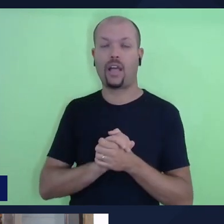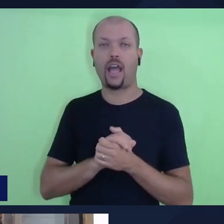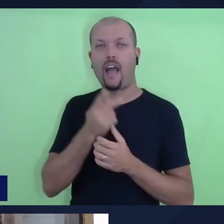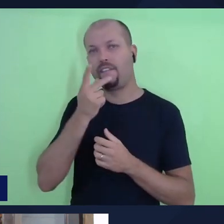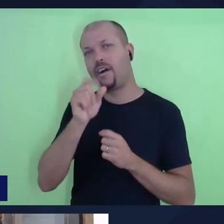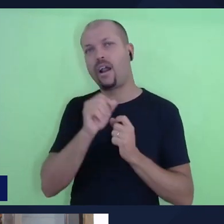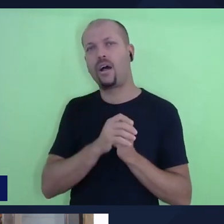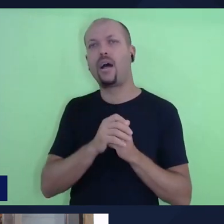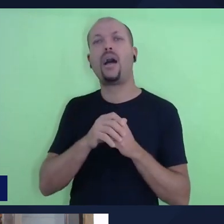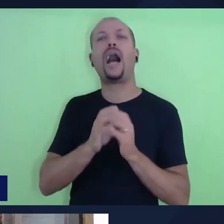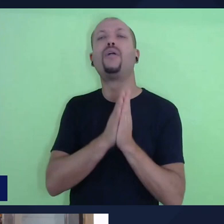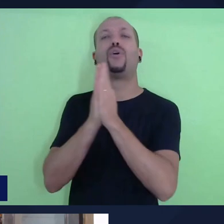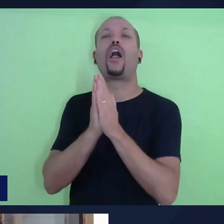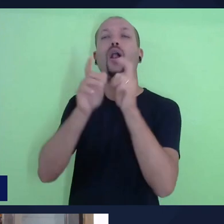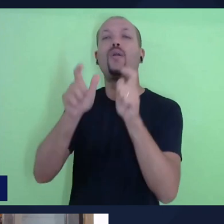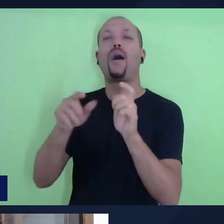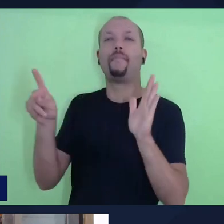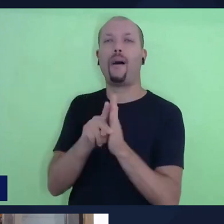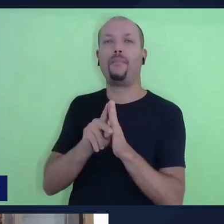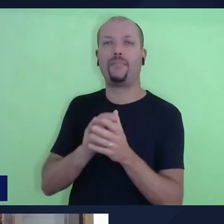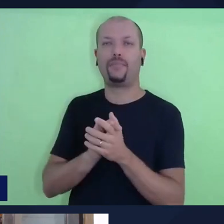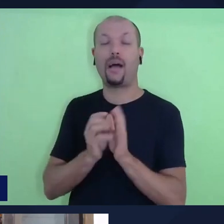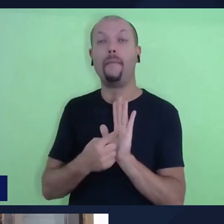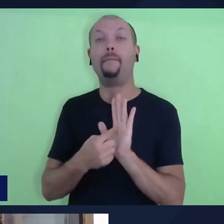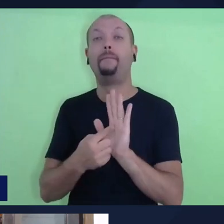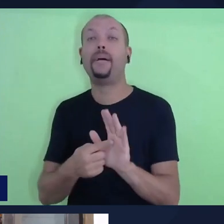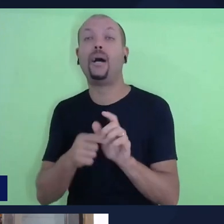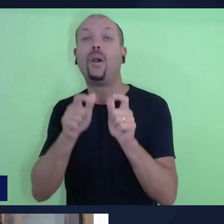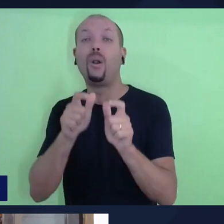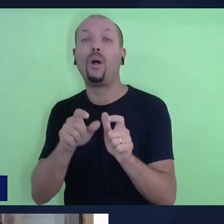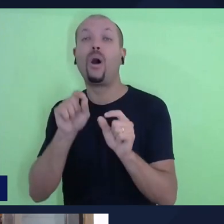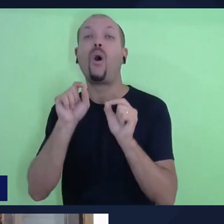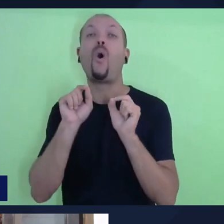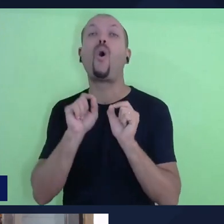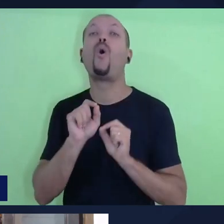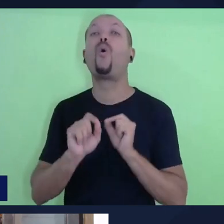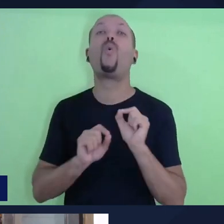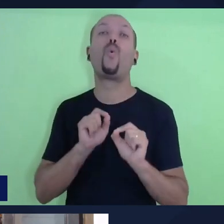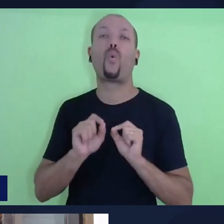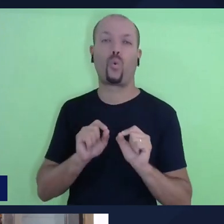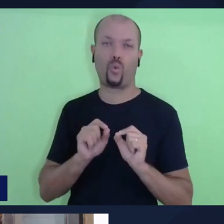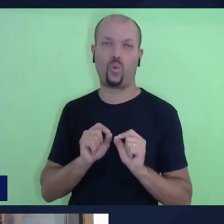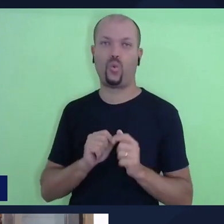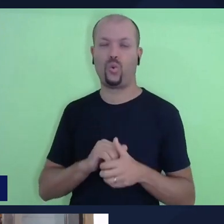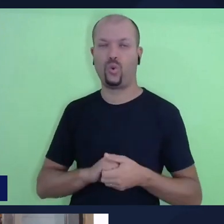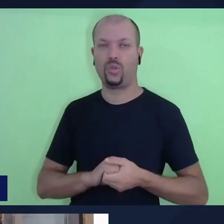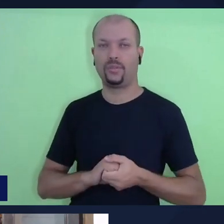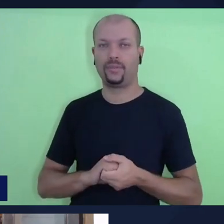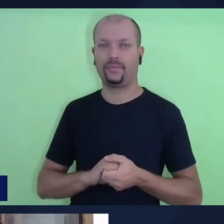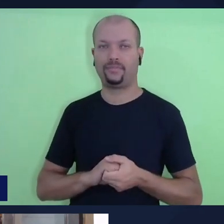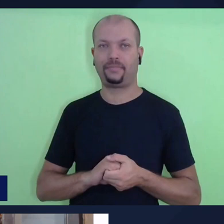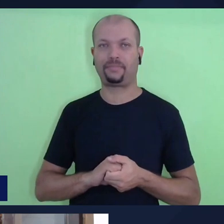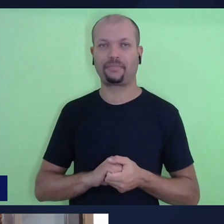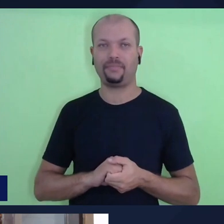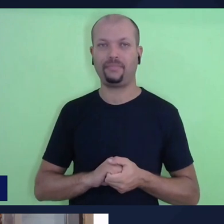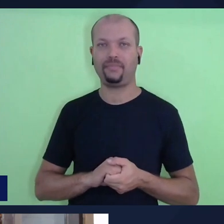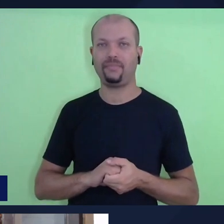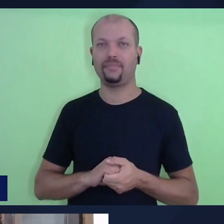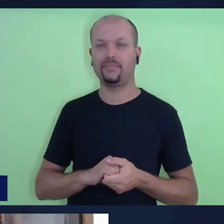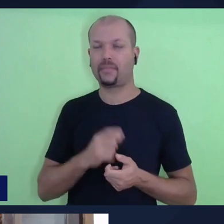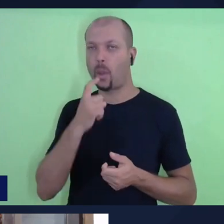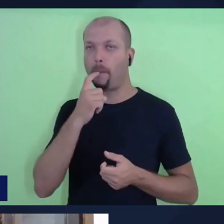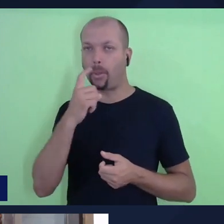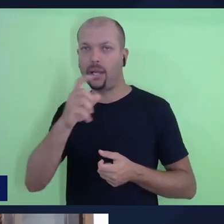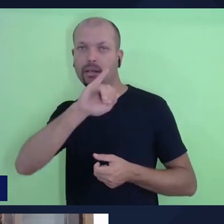aonde tá, teoricamente, estaria apresentado ali, aproximado a a Judéia, né,